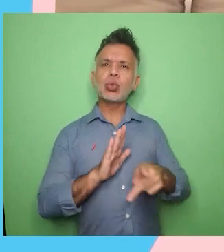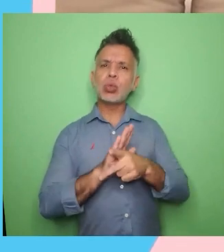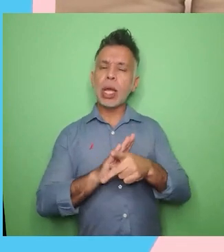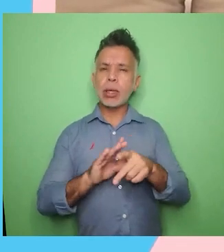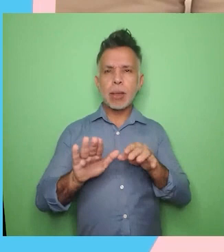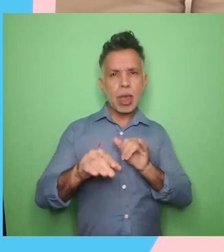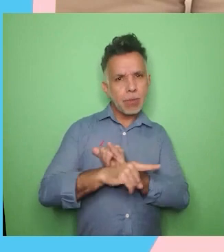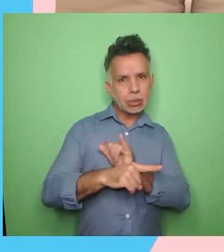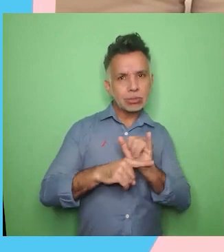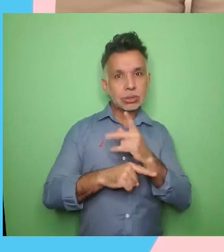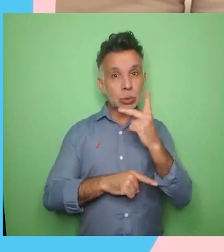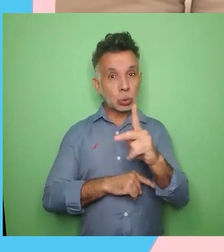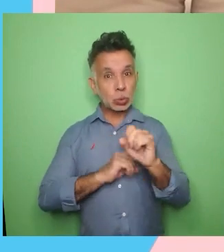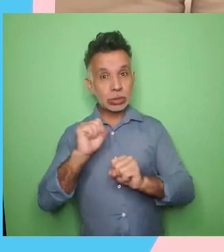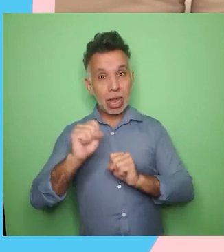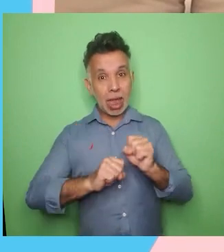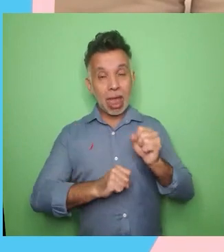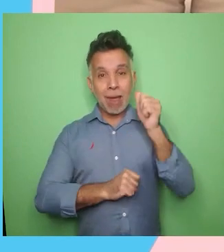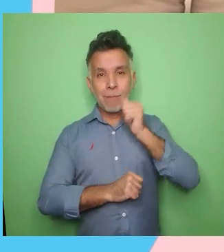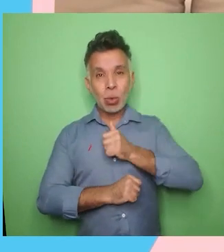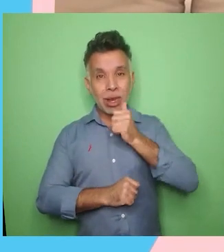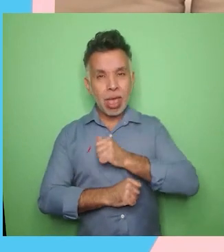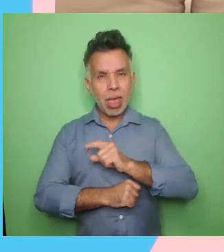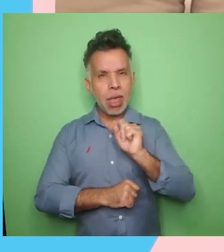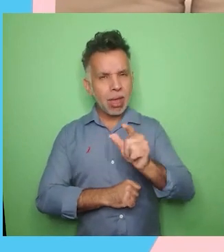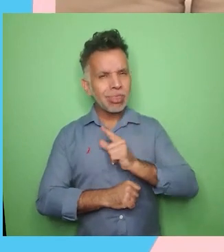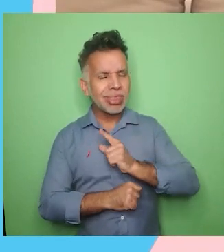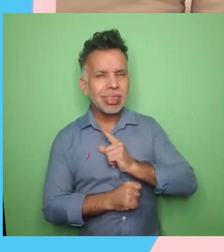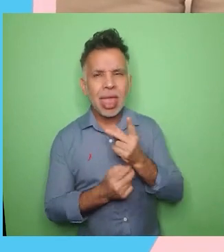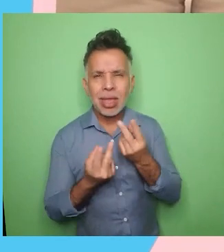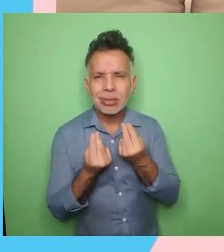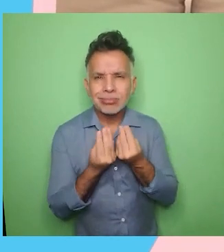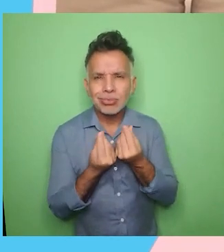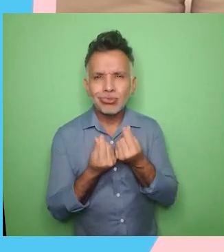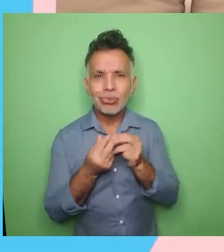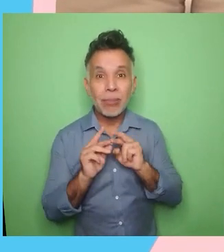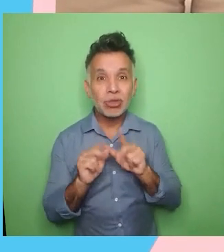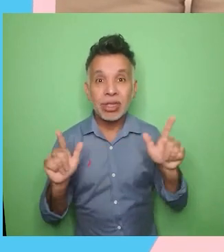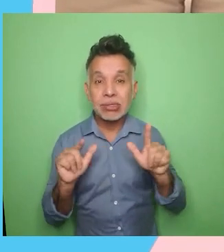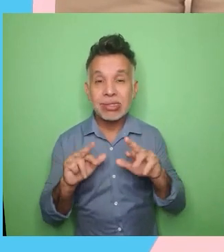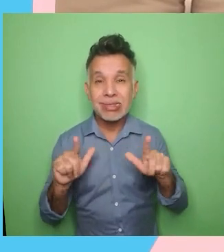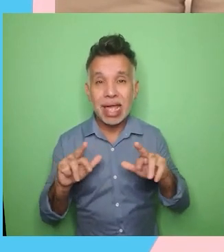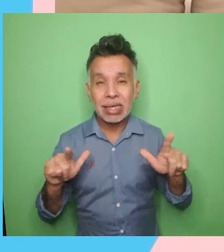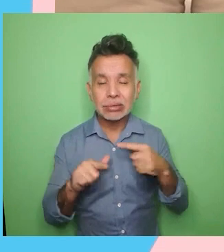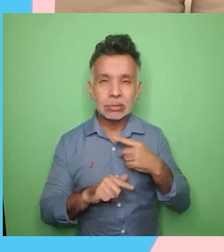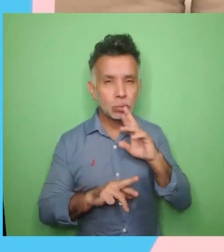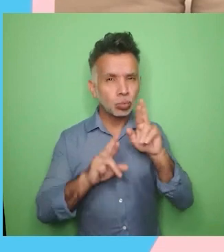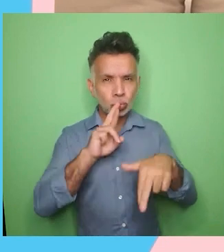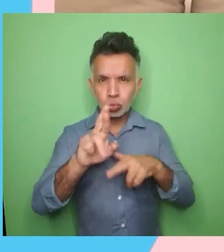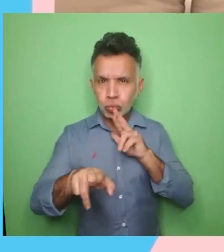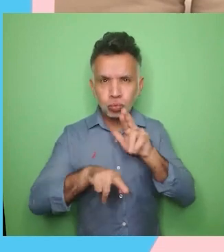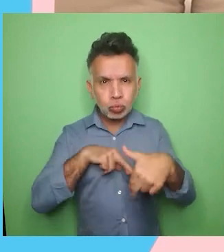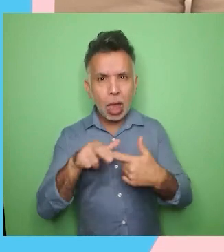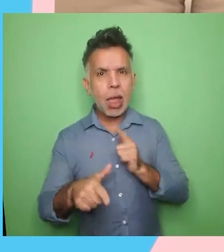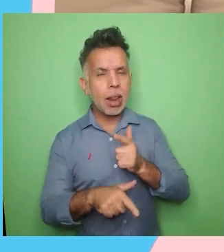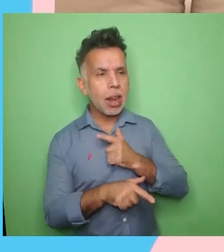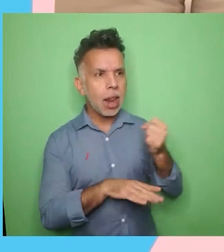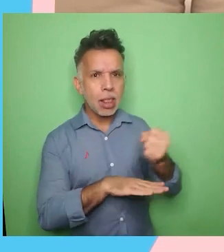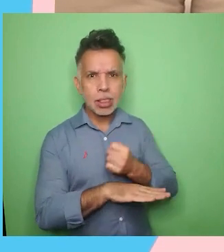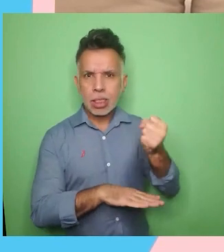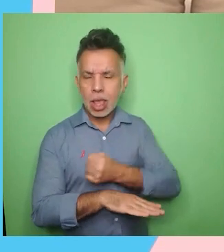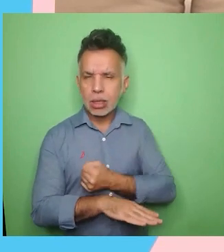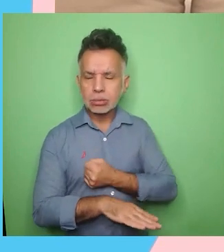diversidade de maneira de resolução, ela traz alternativas fora da caixa, ela pensa diferente, ela tem vários